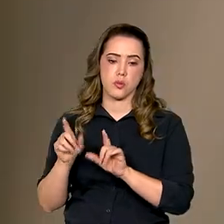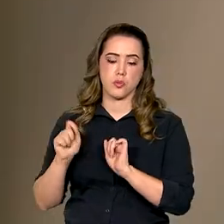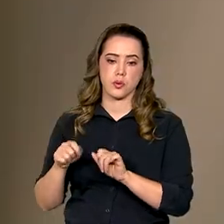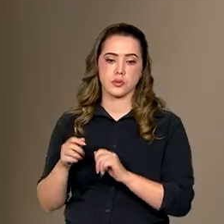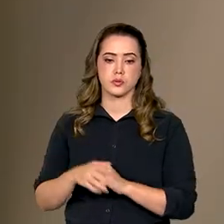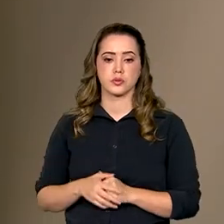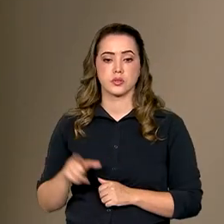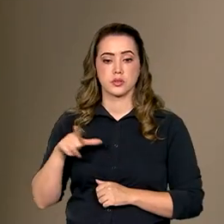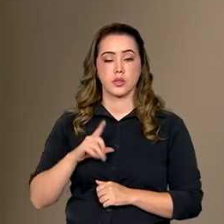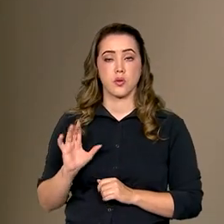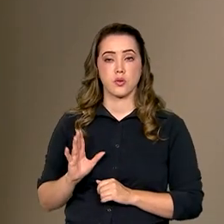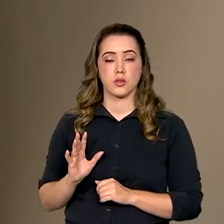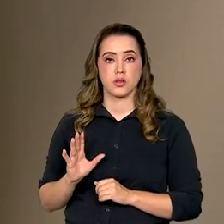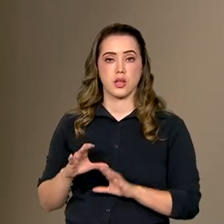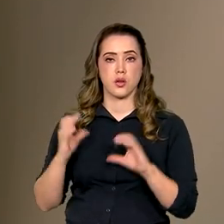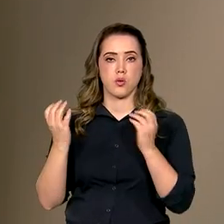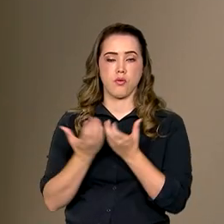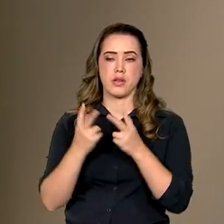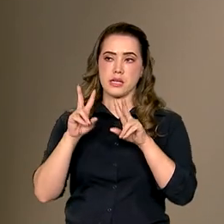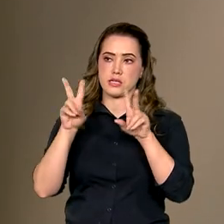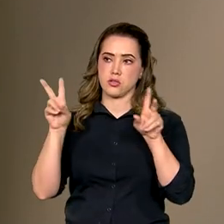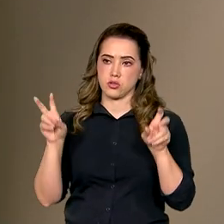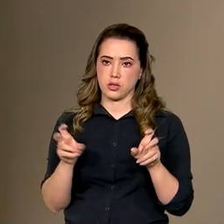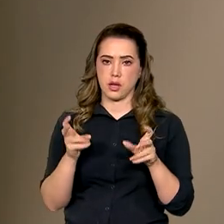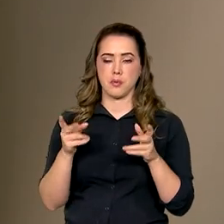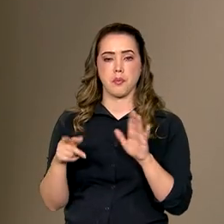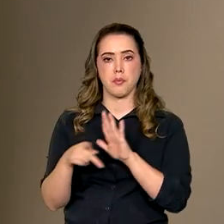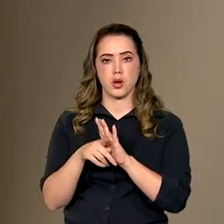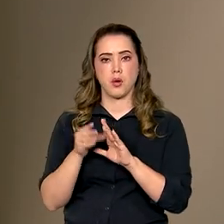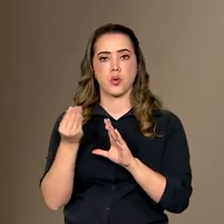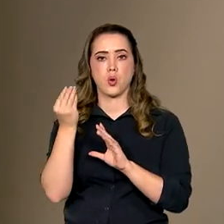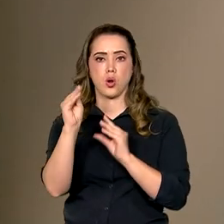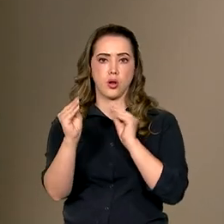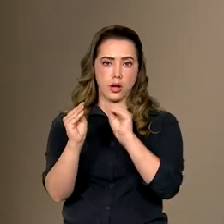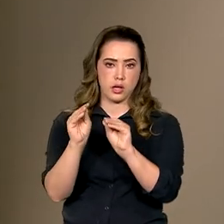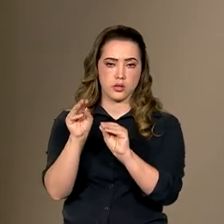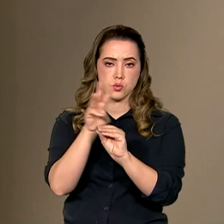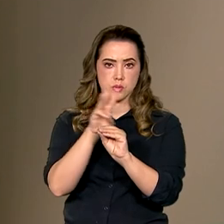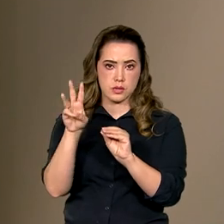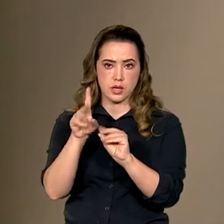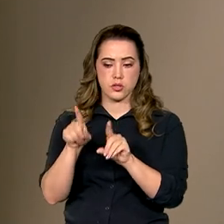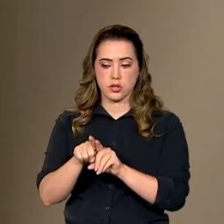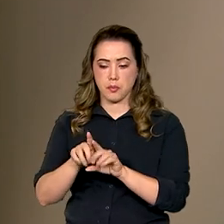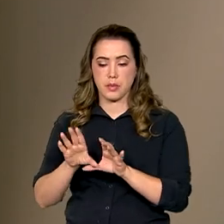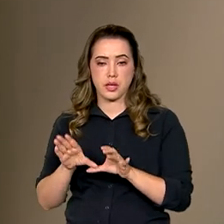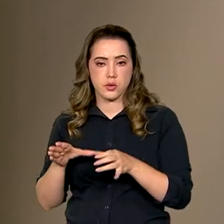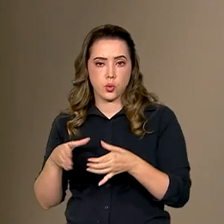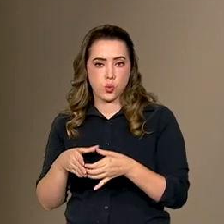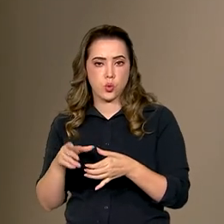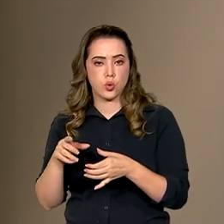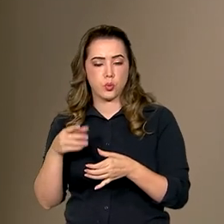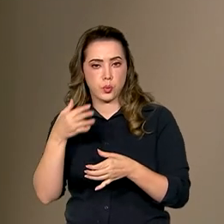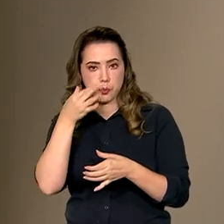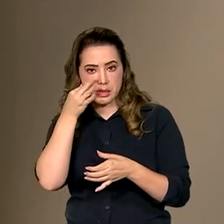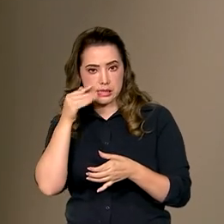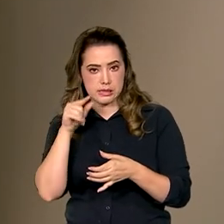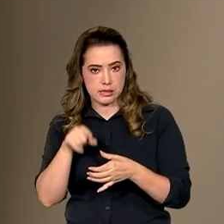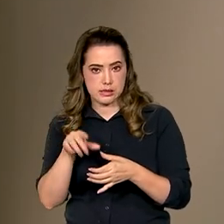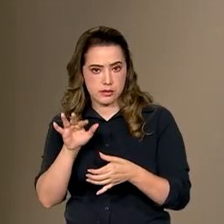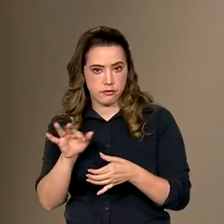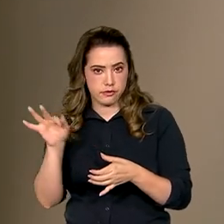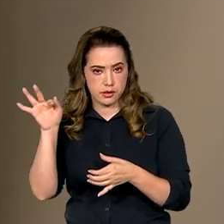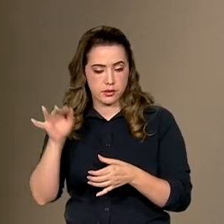você tem as conferências temáticas de caráter digital e você tem as conferências presenciais de caráter federativo.